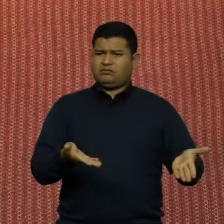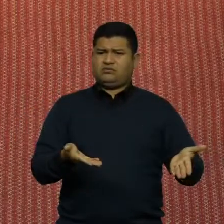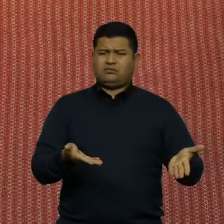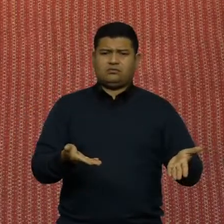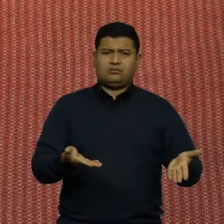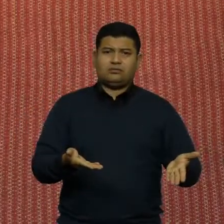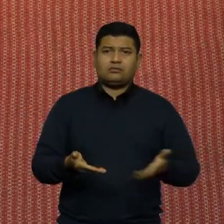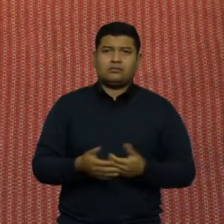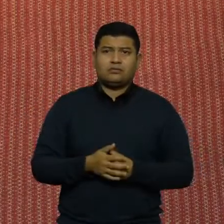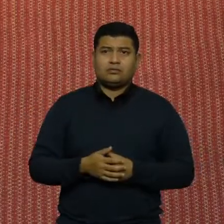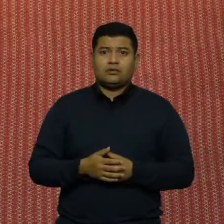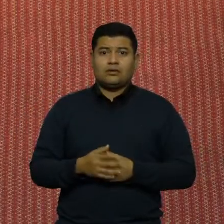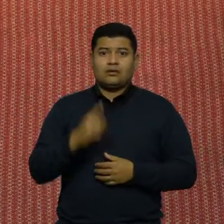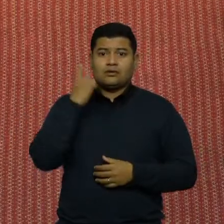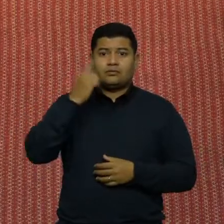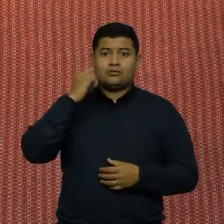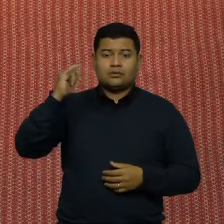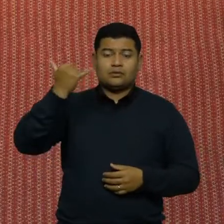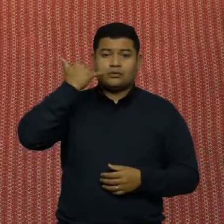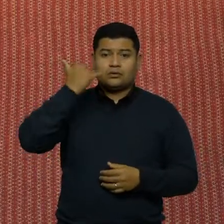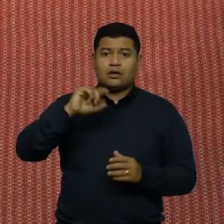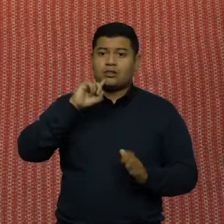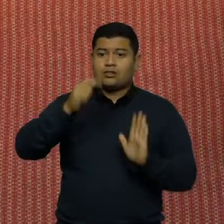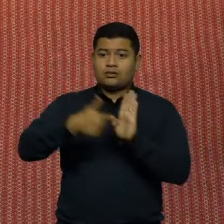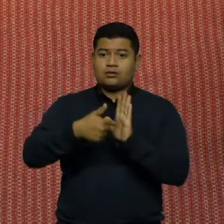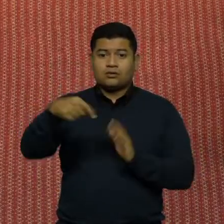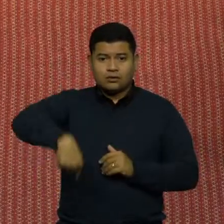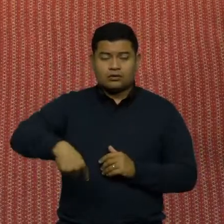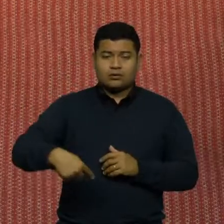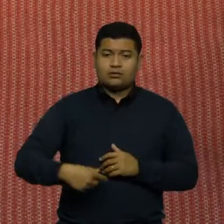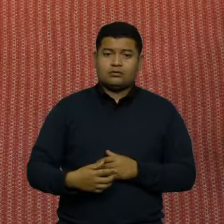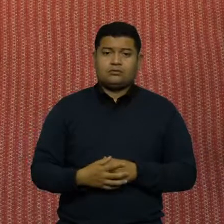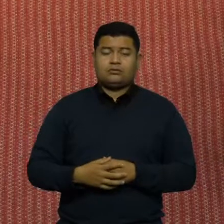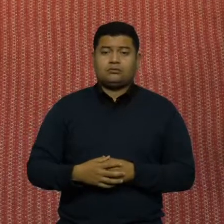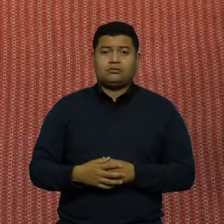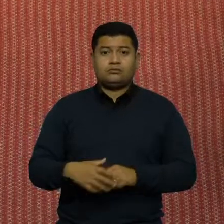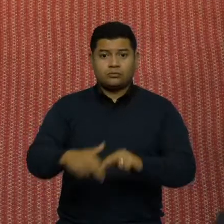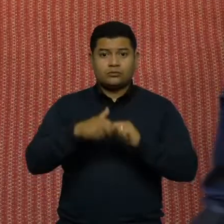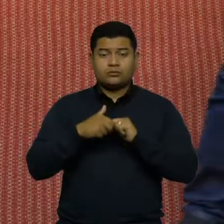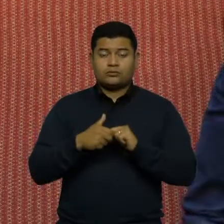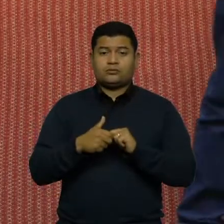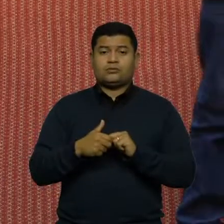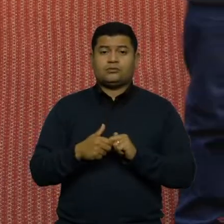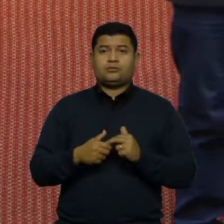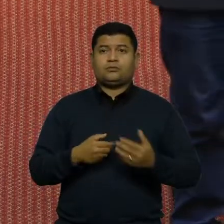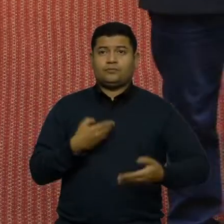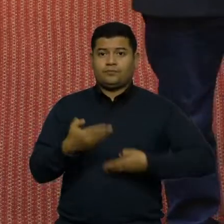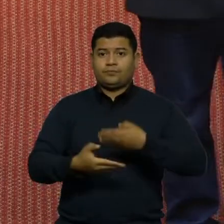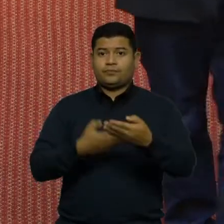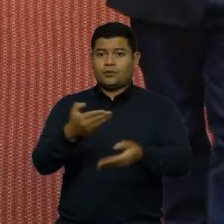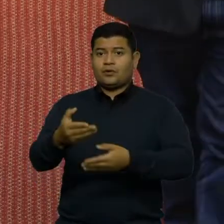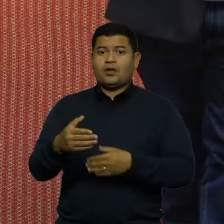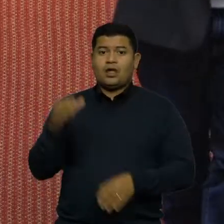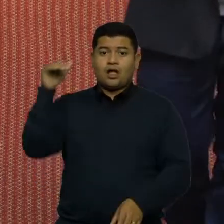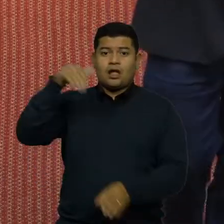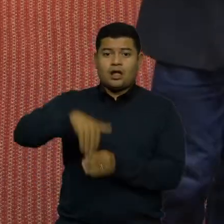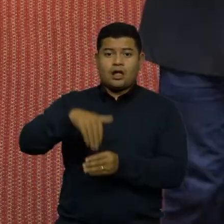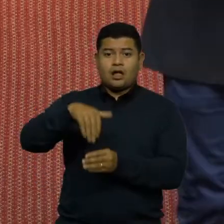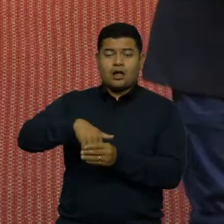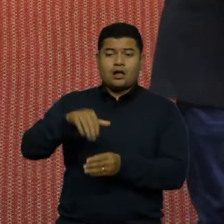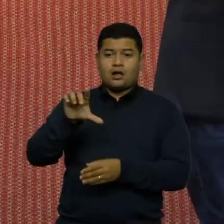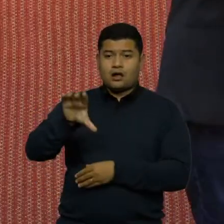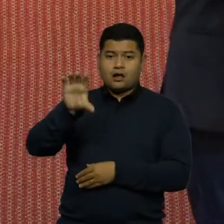E o deputado Gessé denunciou aqui. Então, portanto, disso daí, o processo eleitoral é todo